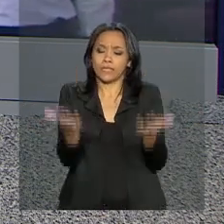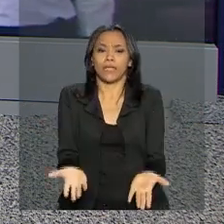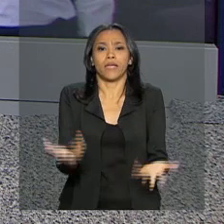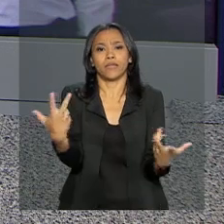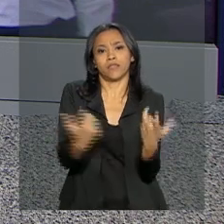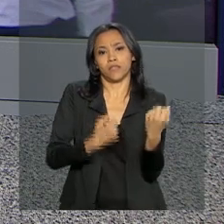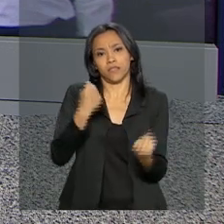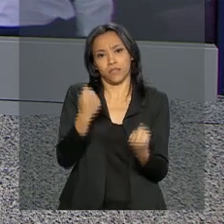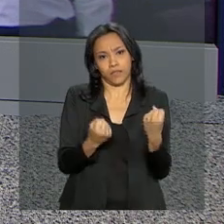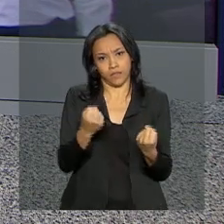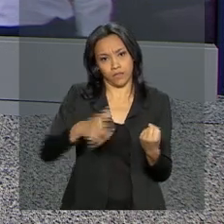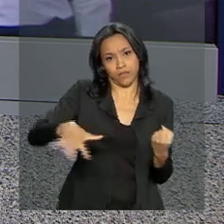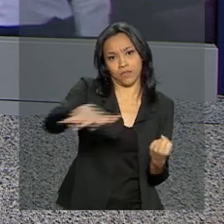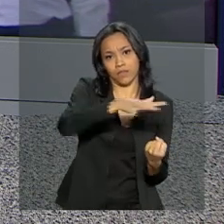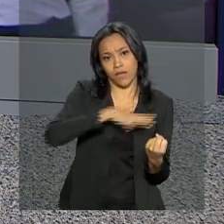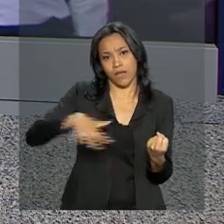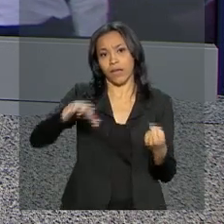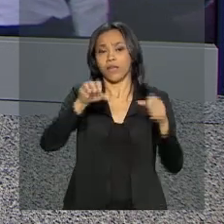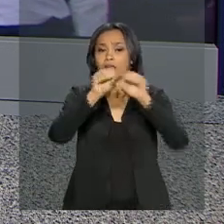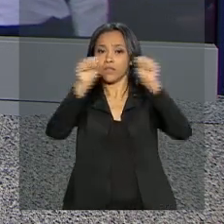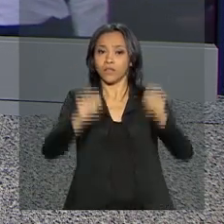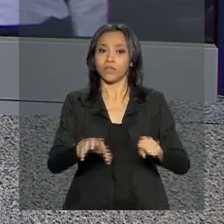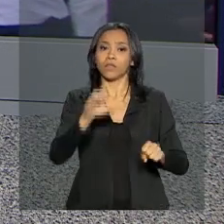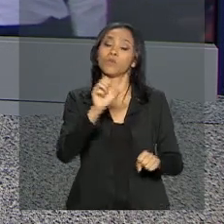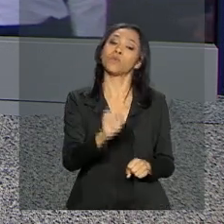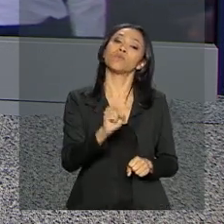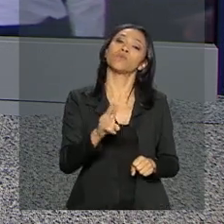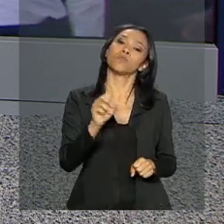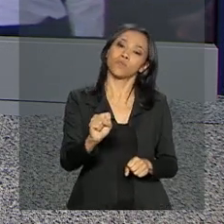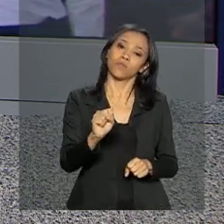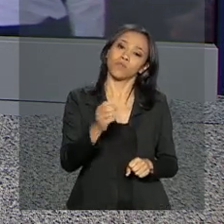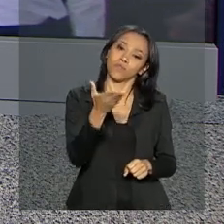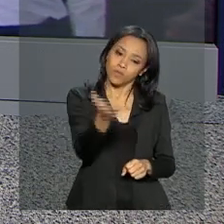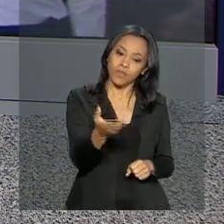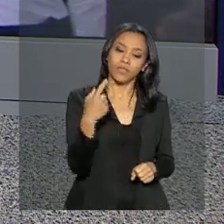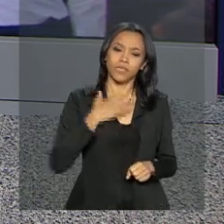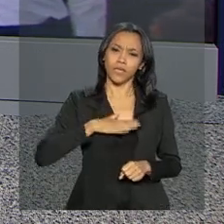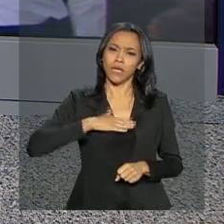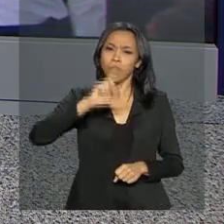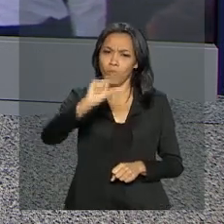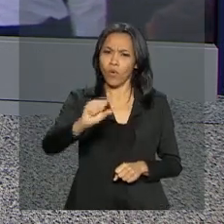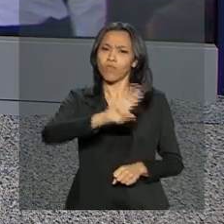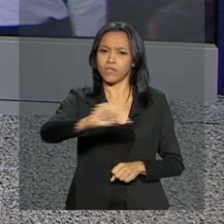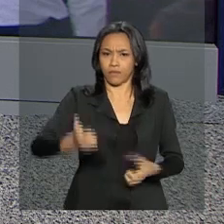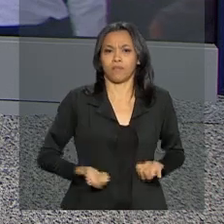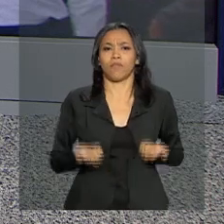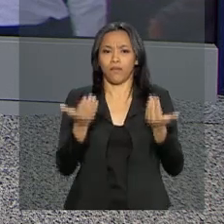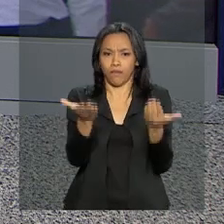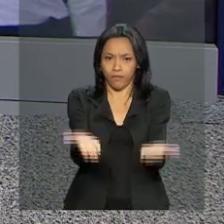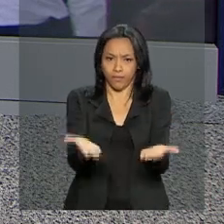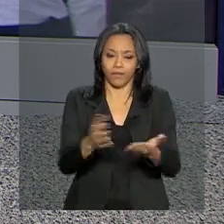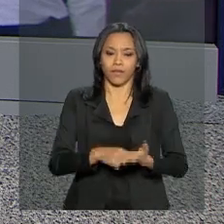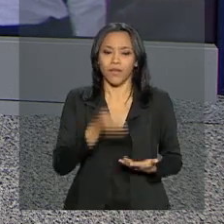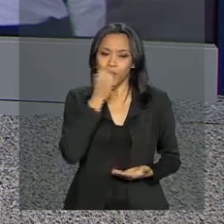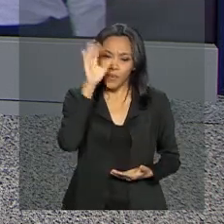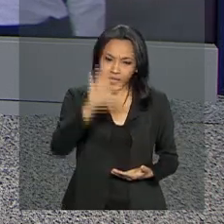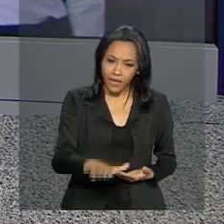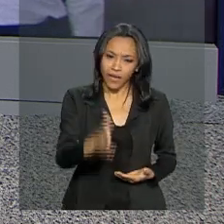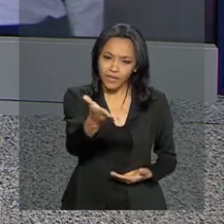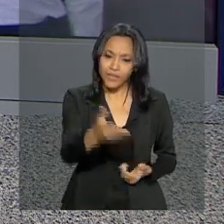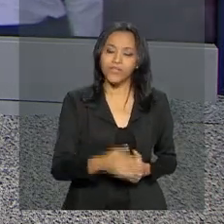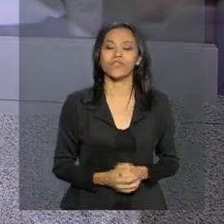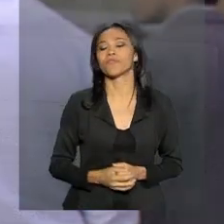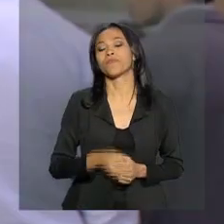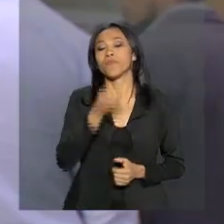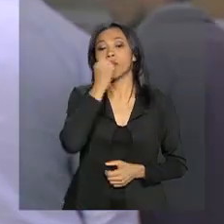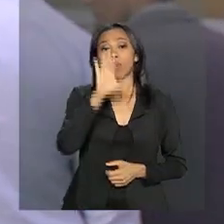Único de Assistência Social, que será feita daqui a pouco no Palácio do Planalto. Olá Luana, boa tarde. Olá Alessandra,